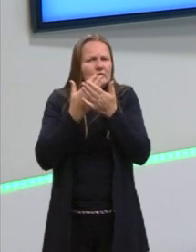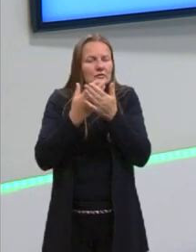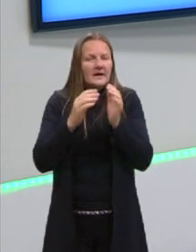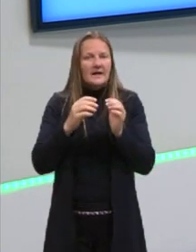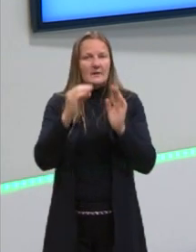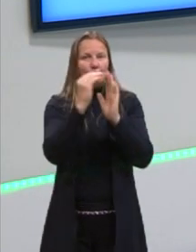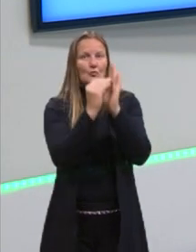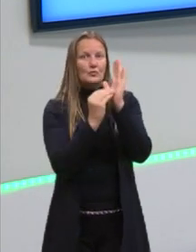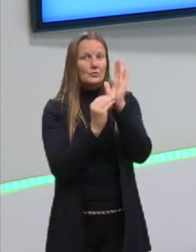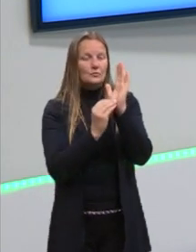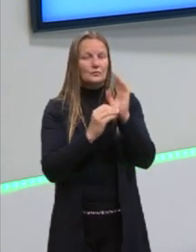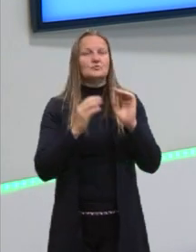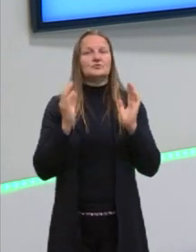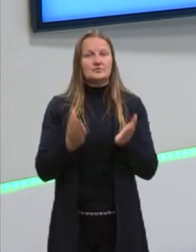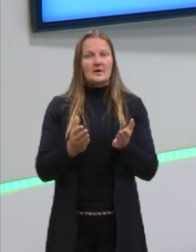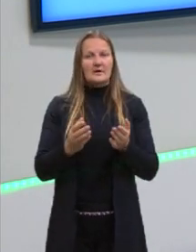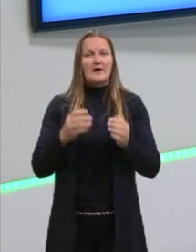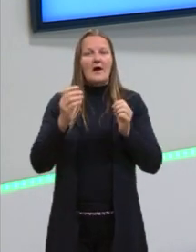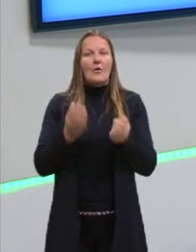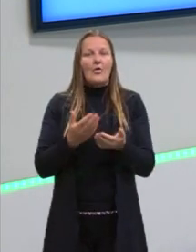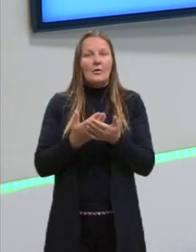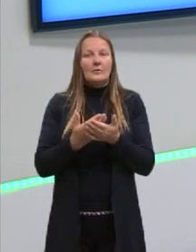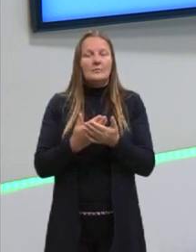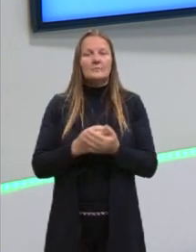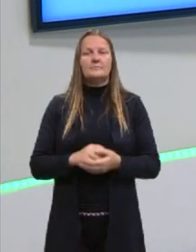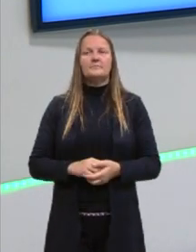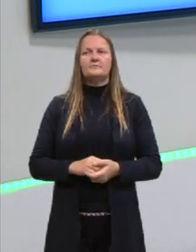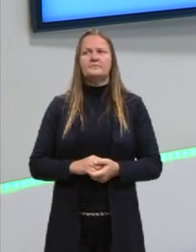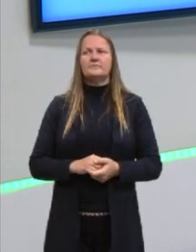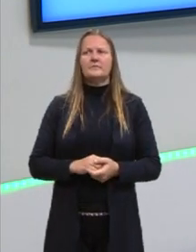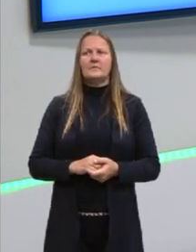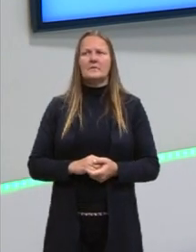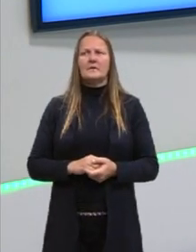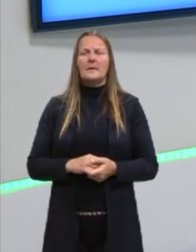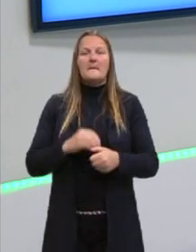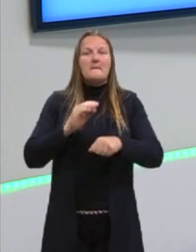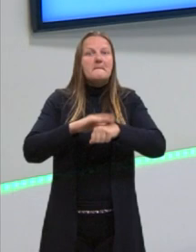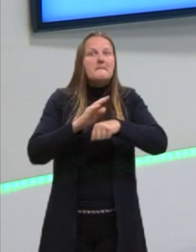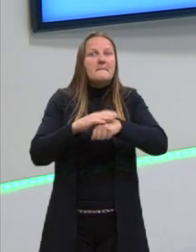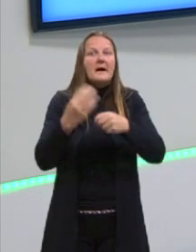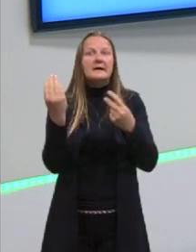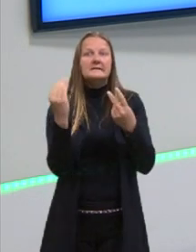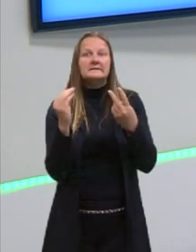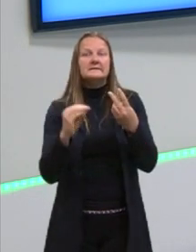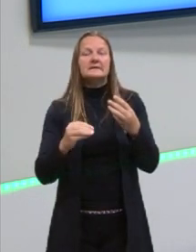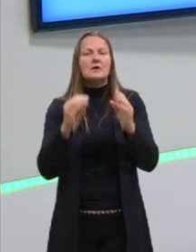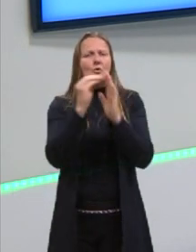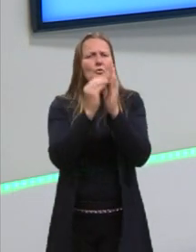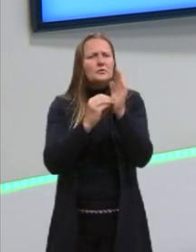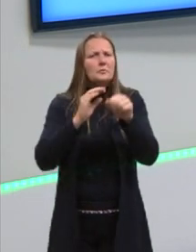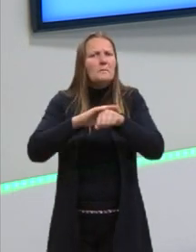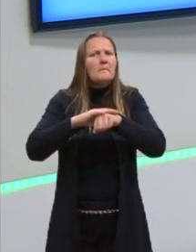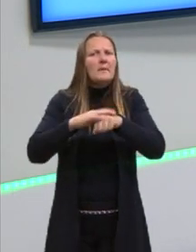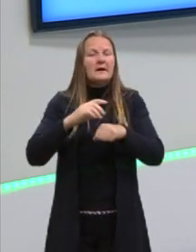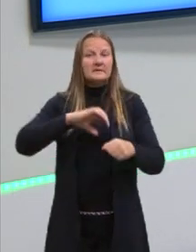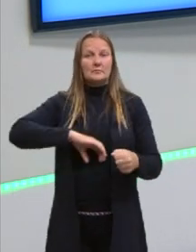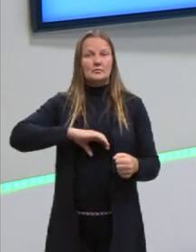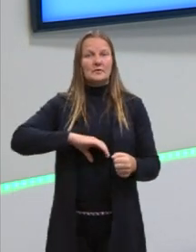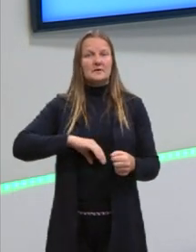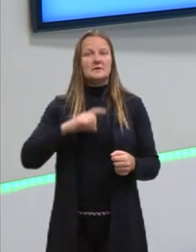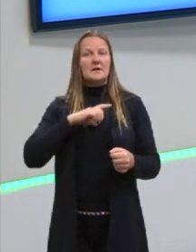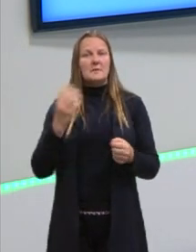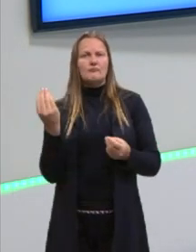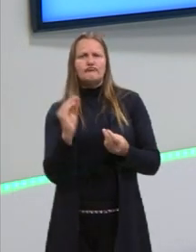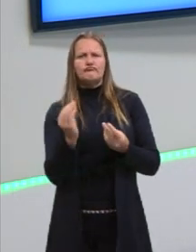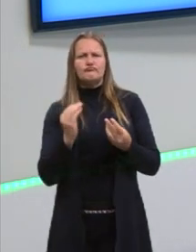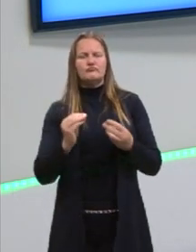para o Enem. Então, nessa aula eu botei, por exemplo, quais são as coisas que mais caem, quais são os conteúdos em língua portuguesa que